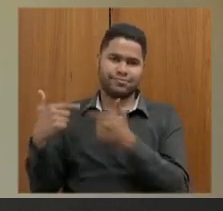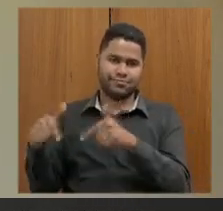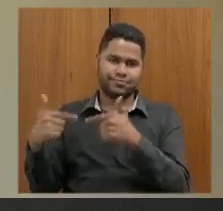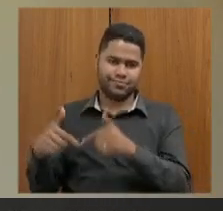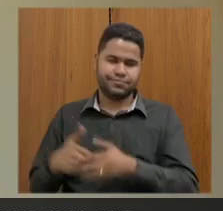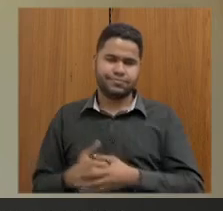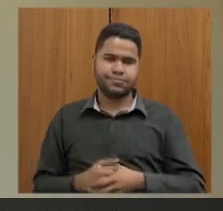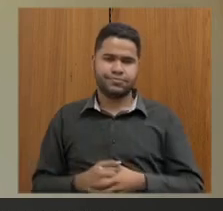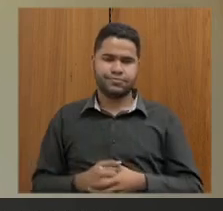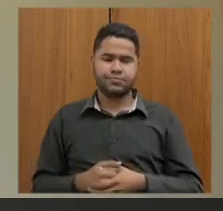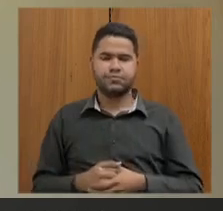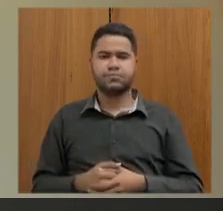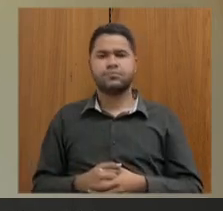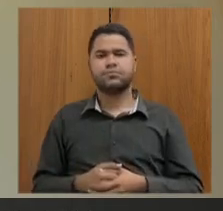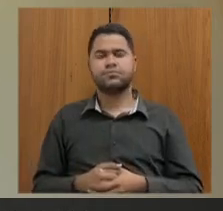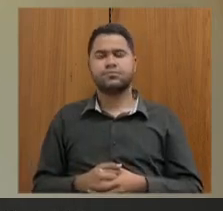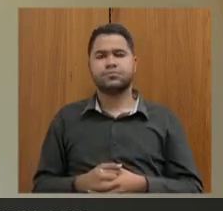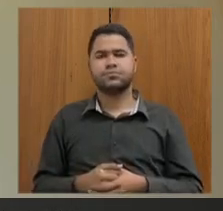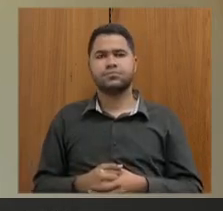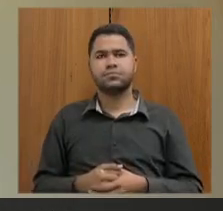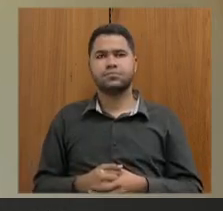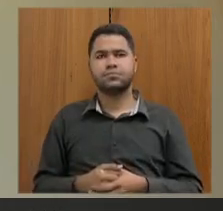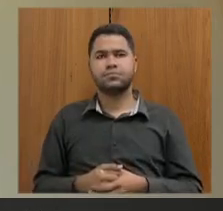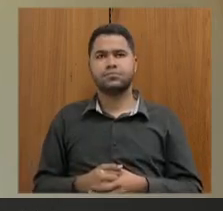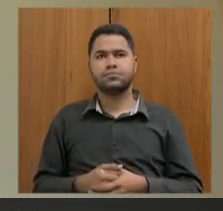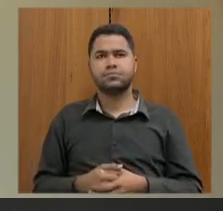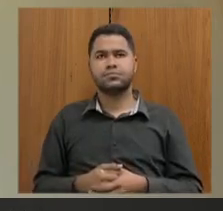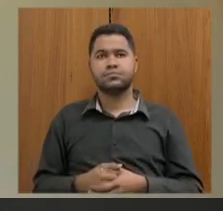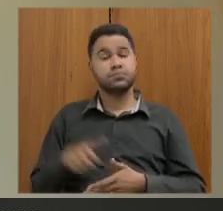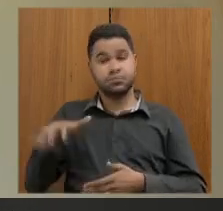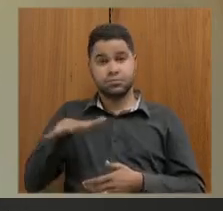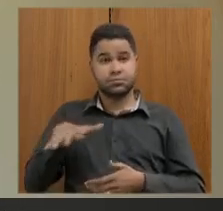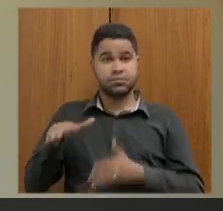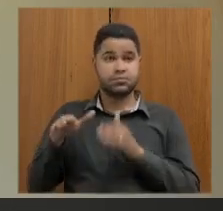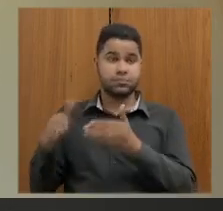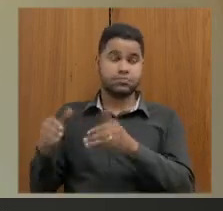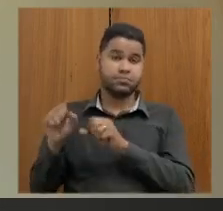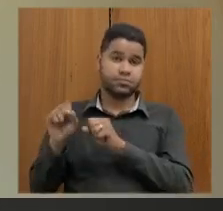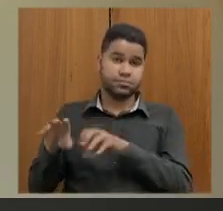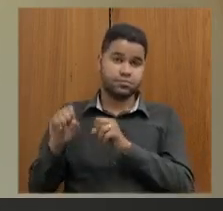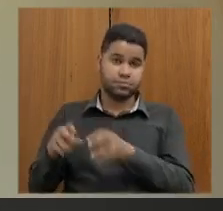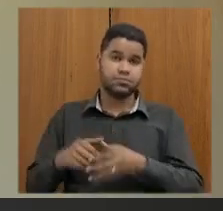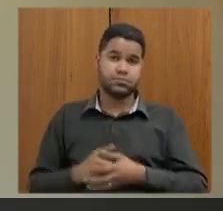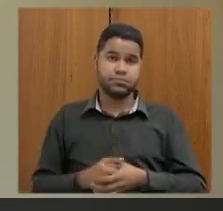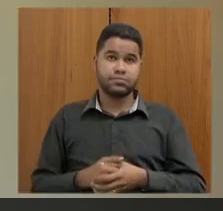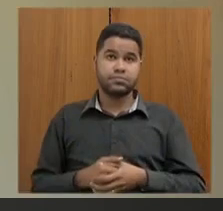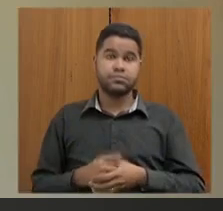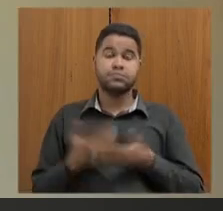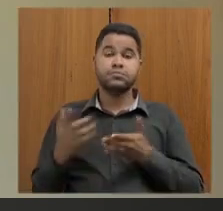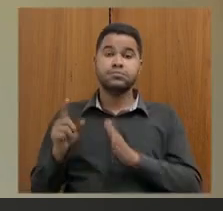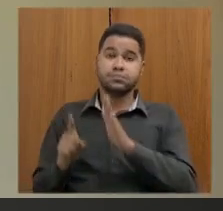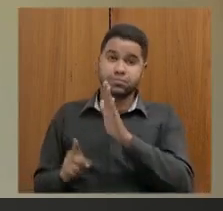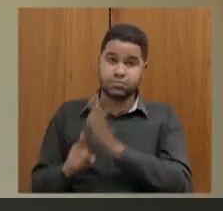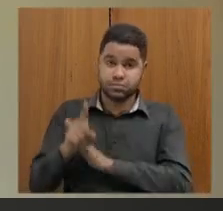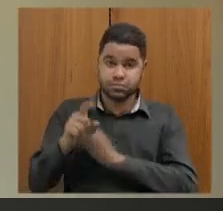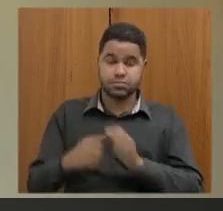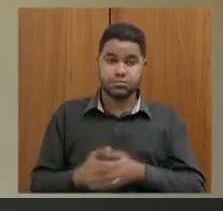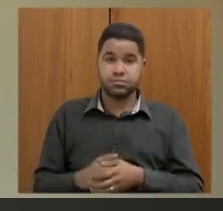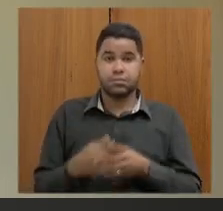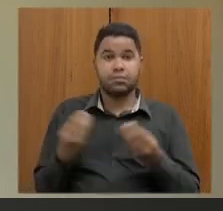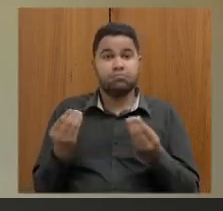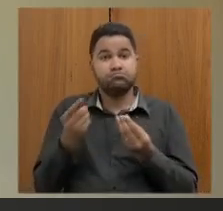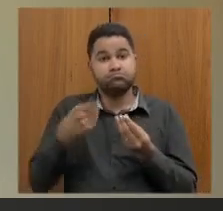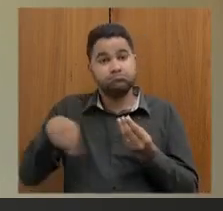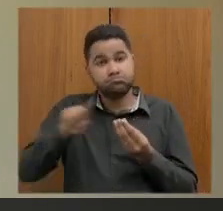atribuições dos especialistas em educação. Então a pergunta é como a